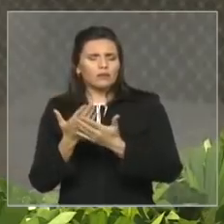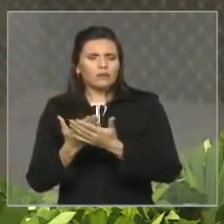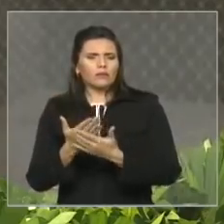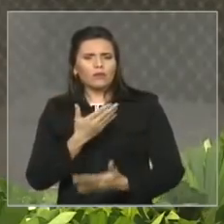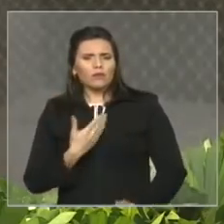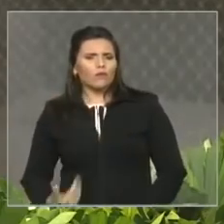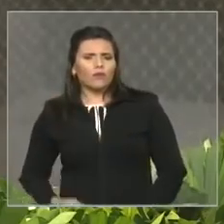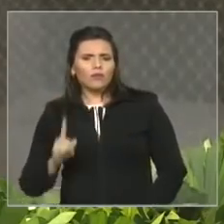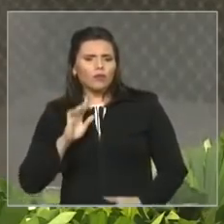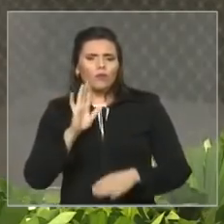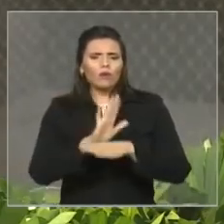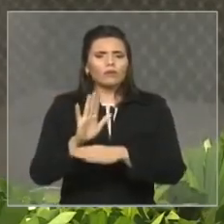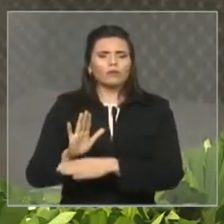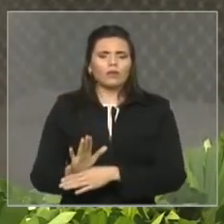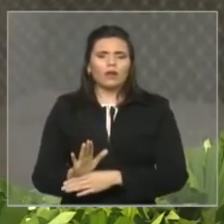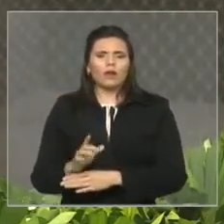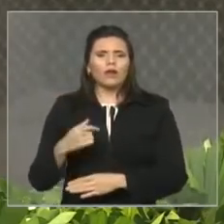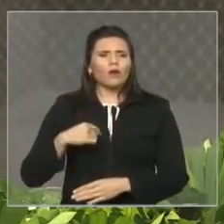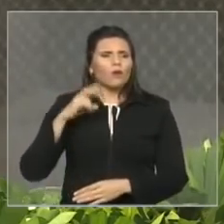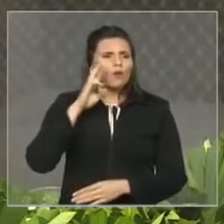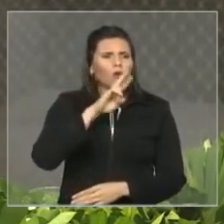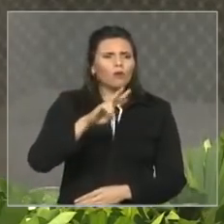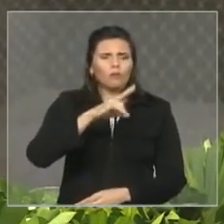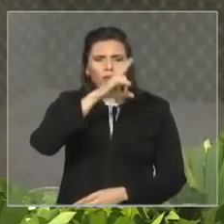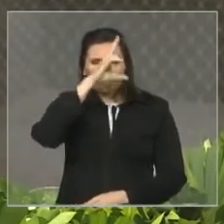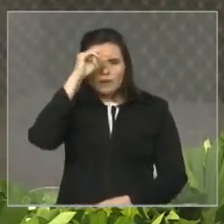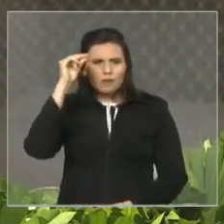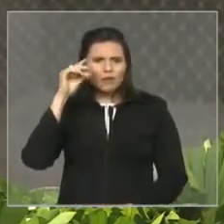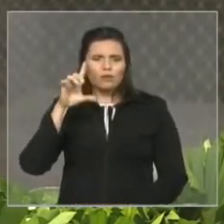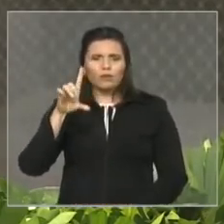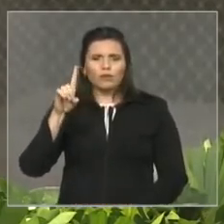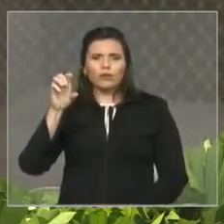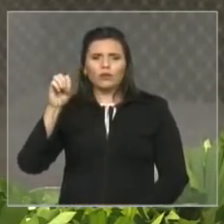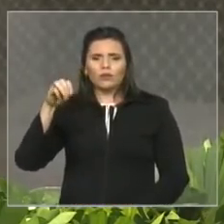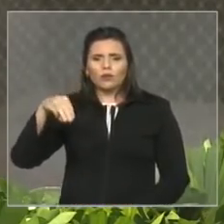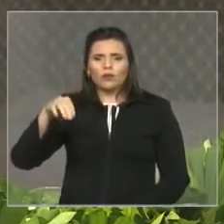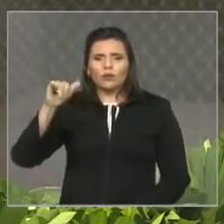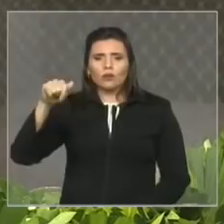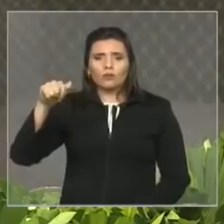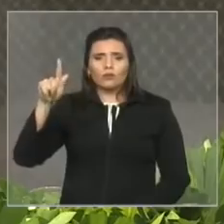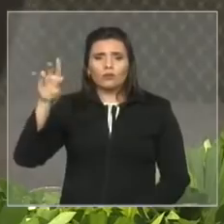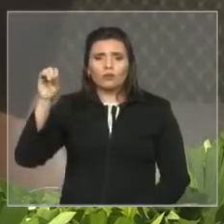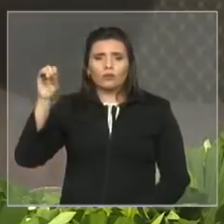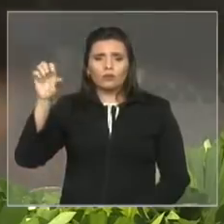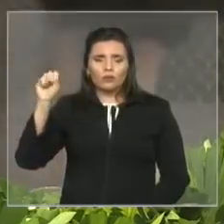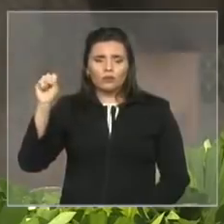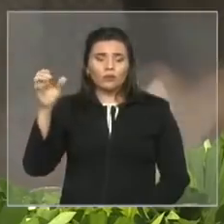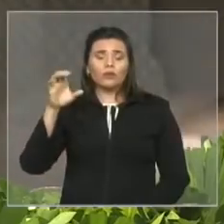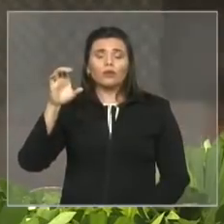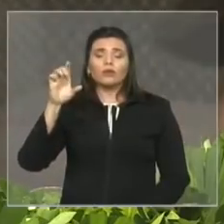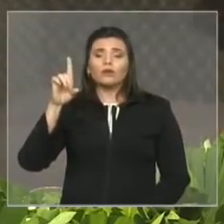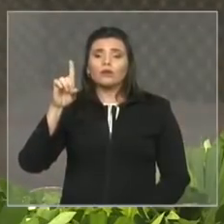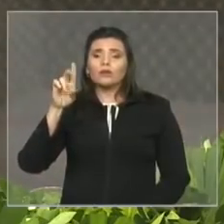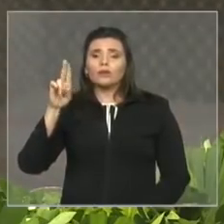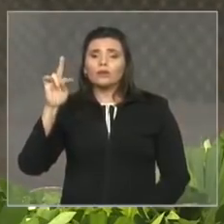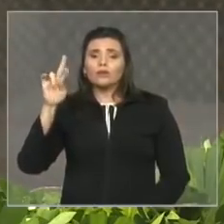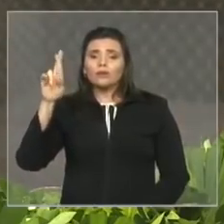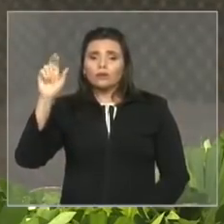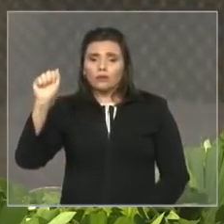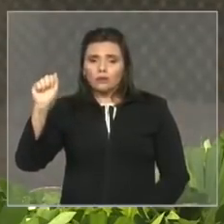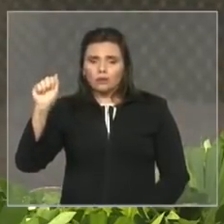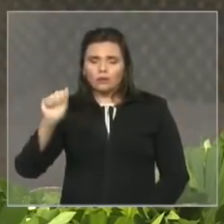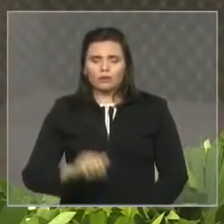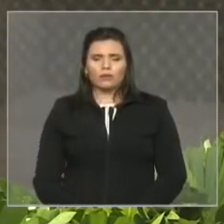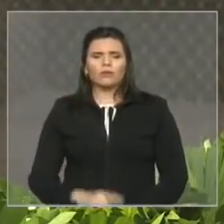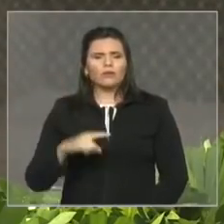o meu querido companheiro prefeito Domingos Dutra ex-deputado integrante desta casa e do Parlamento Federal todos nós